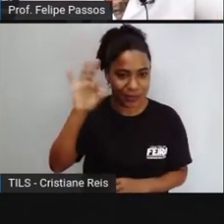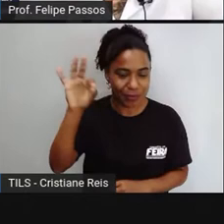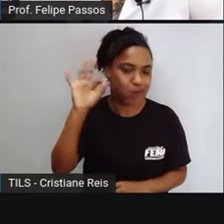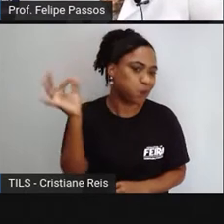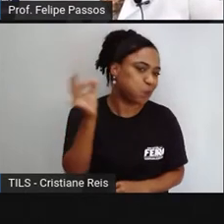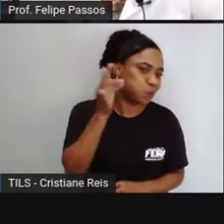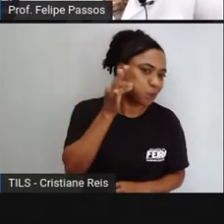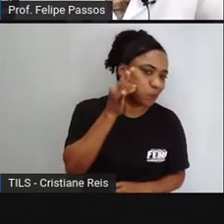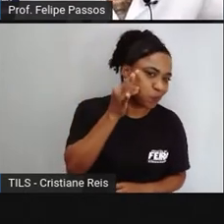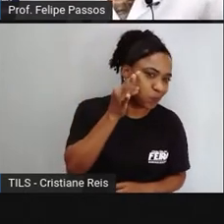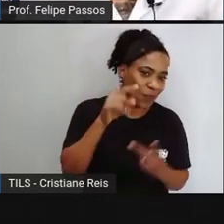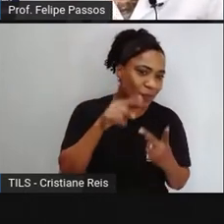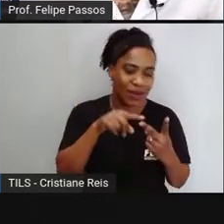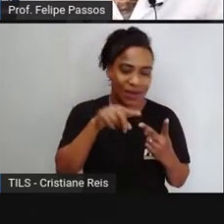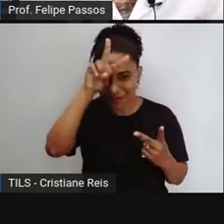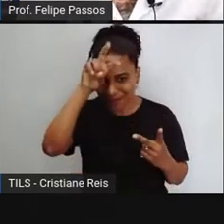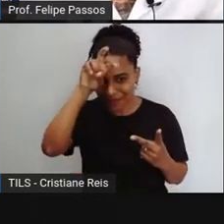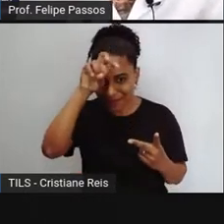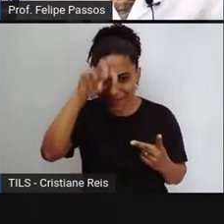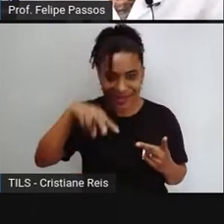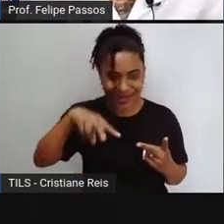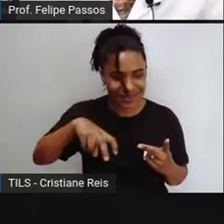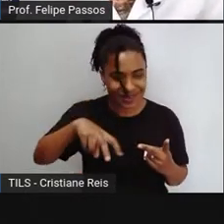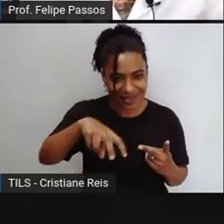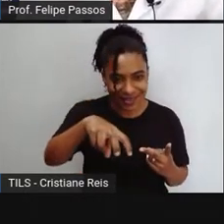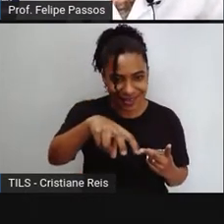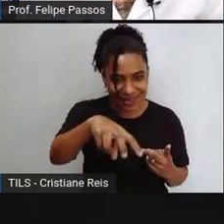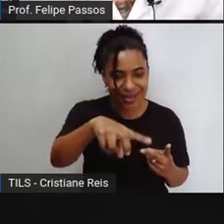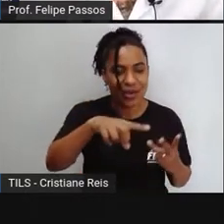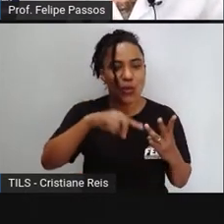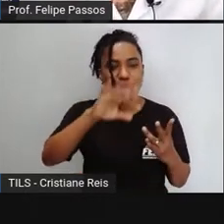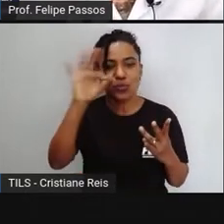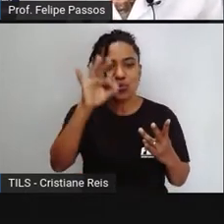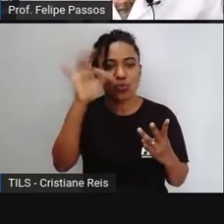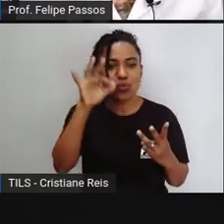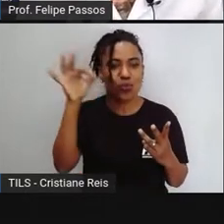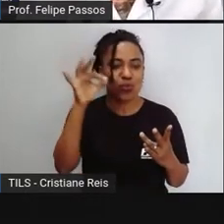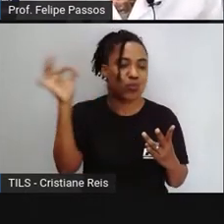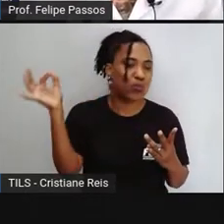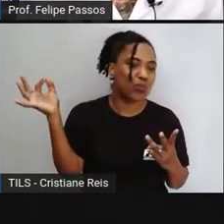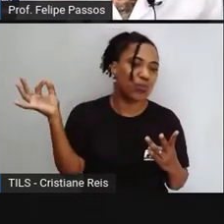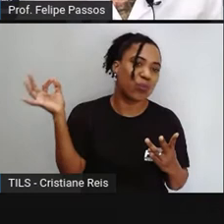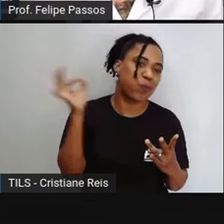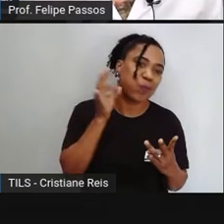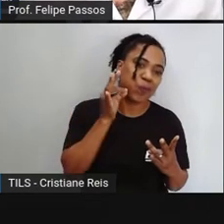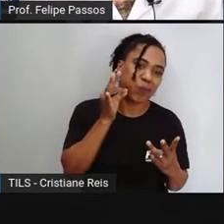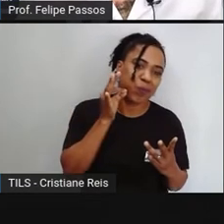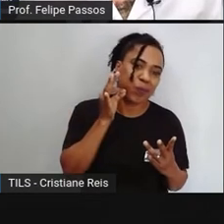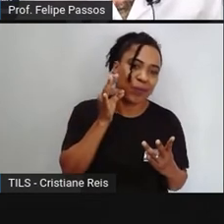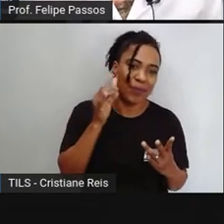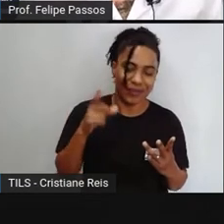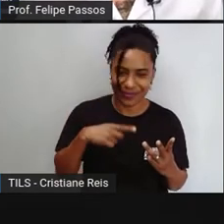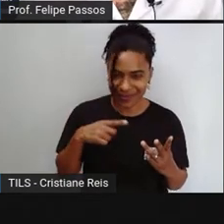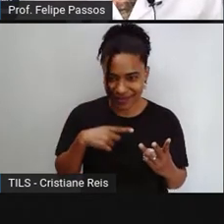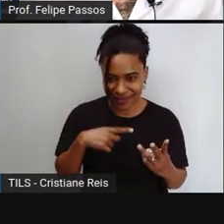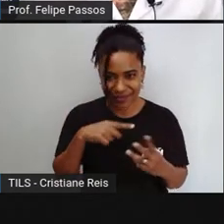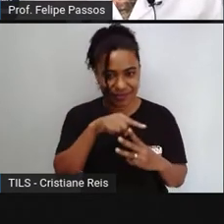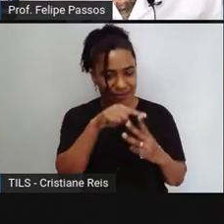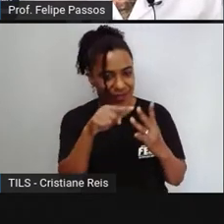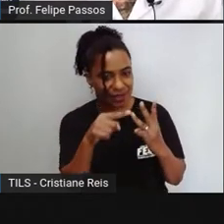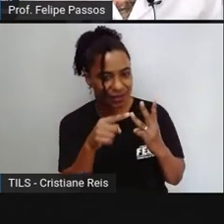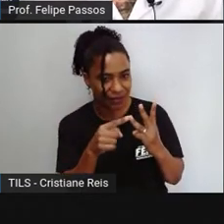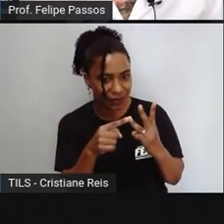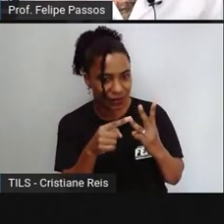formiga e marimbondo, né? Ou vespa. Todos eles, todos eles têm ferrão,